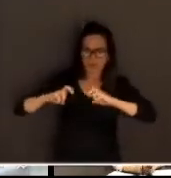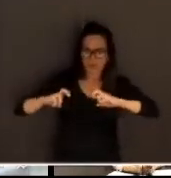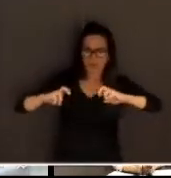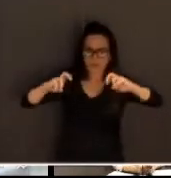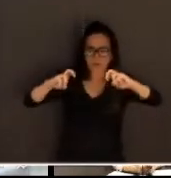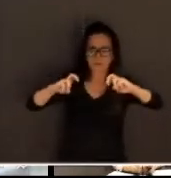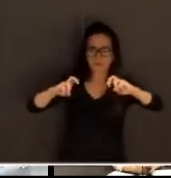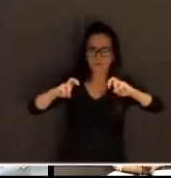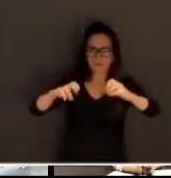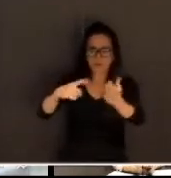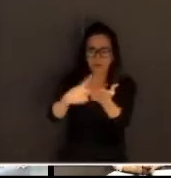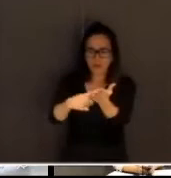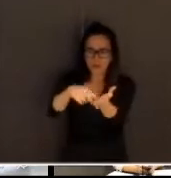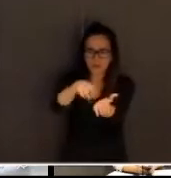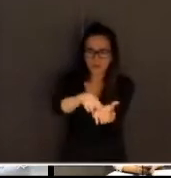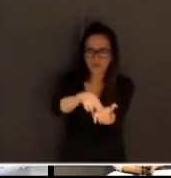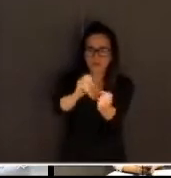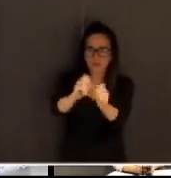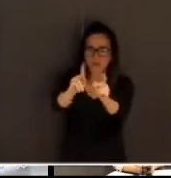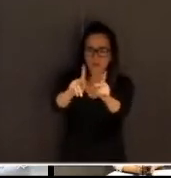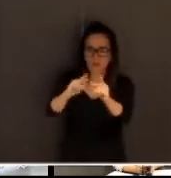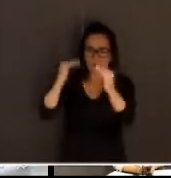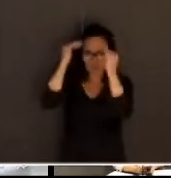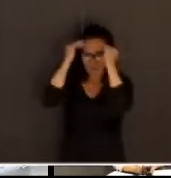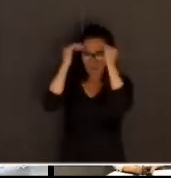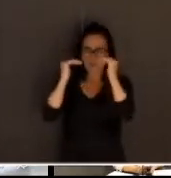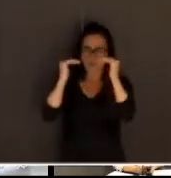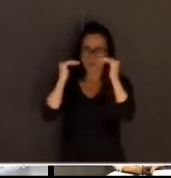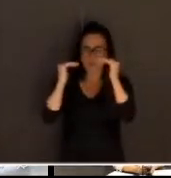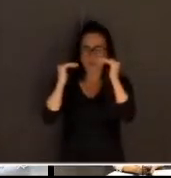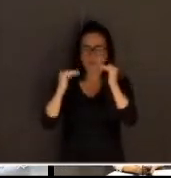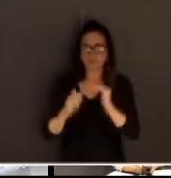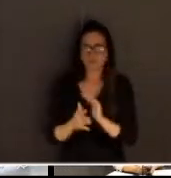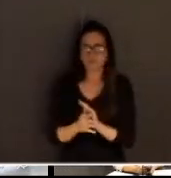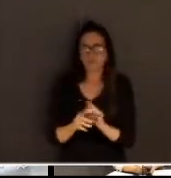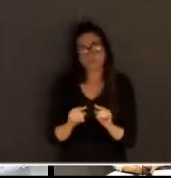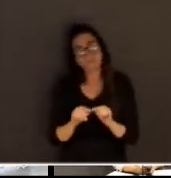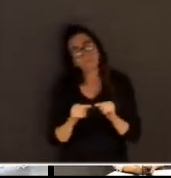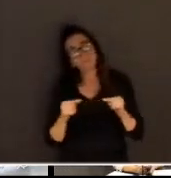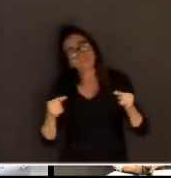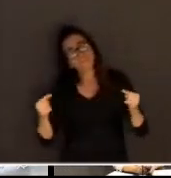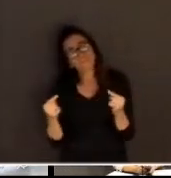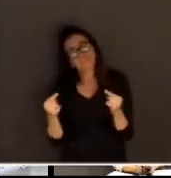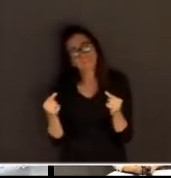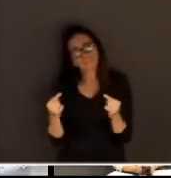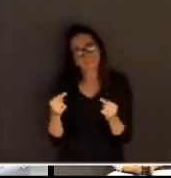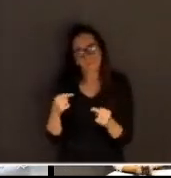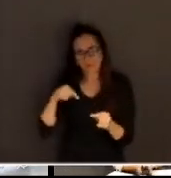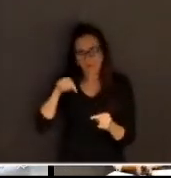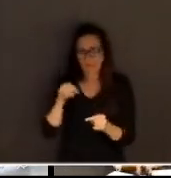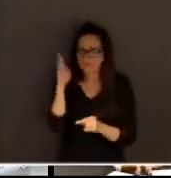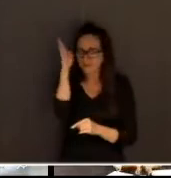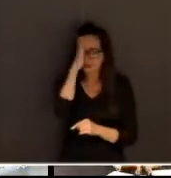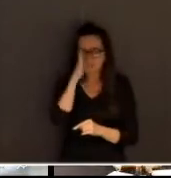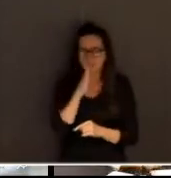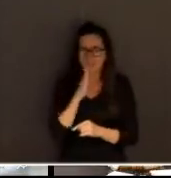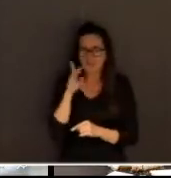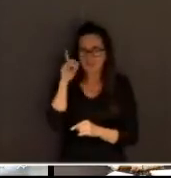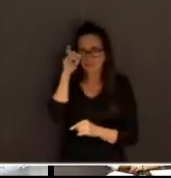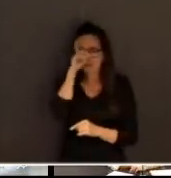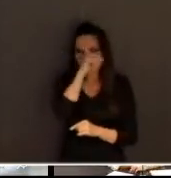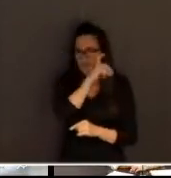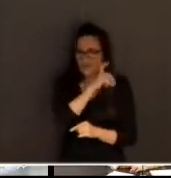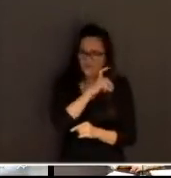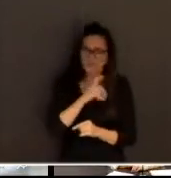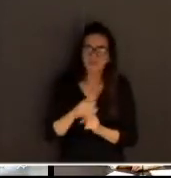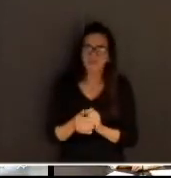certeza, ia ser solucionado. E os júris iriam acontecer. Mas, enfim, estamos no Brasil. No Brasil é assim. O importante agora